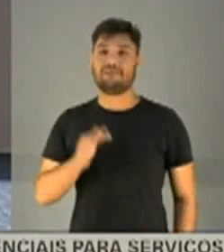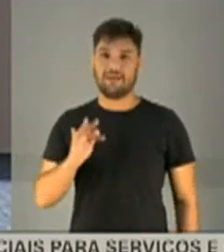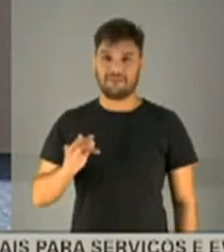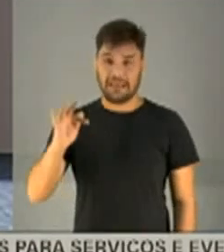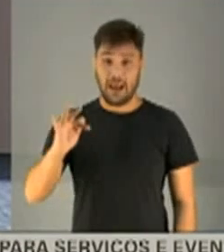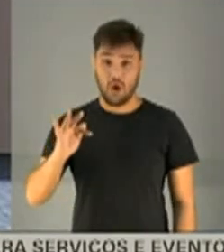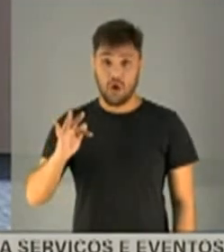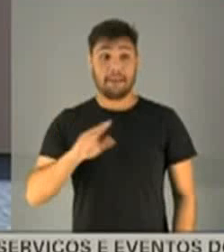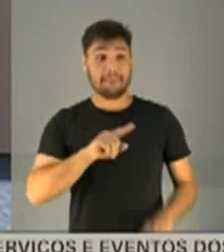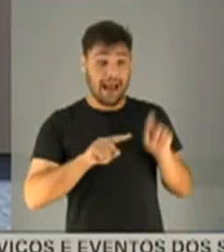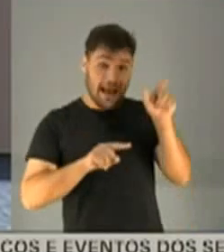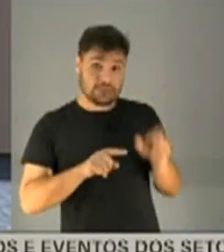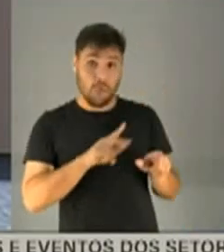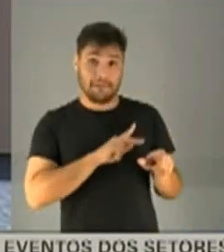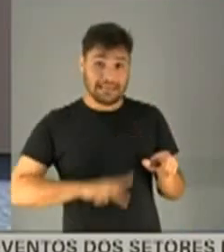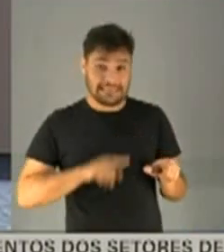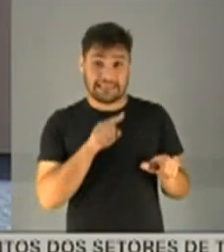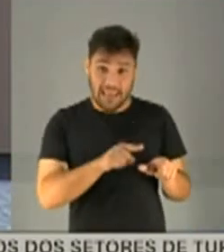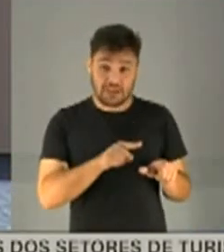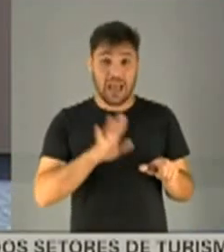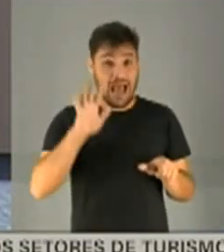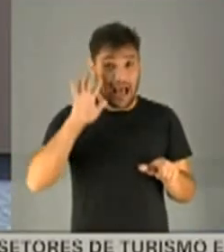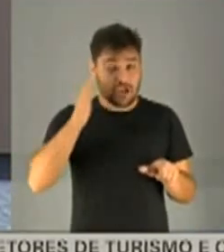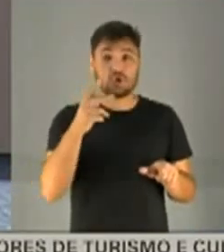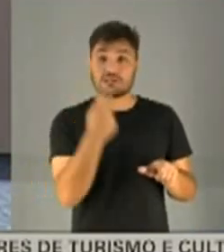Mas as ações do presidente da República são indefensáveis. confunde Muitas vezes a confunde Obrigado.